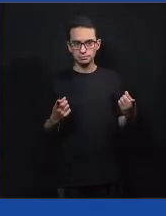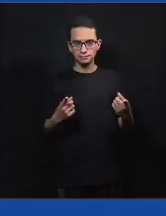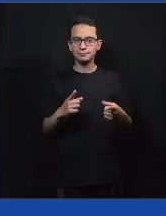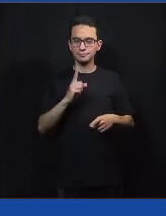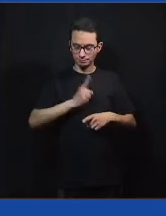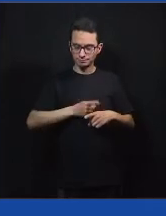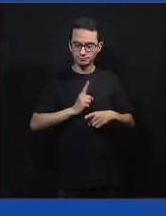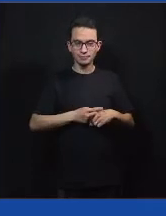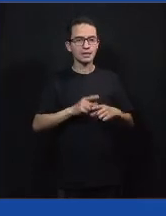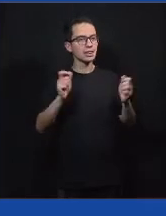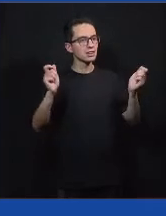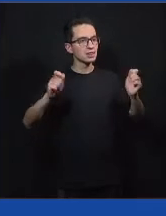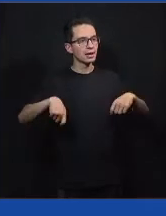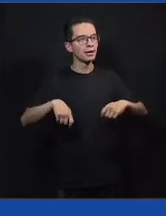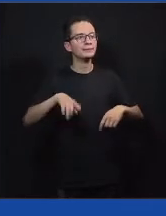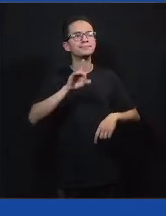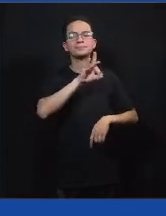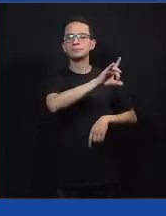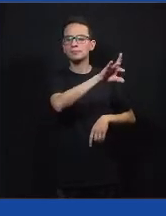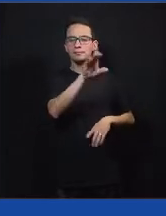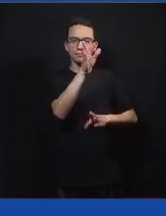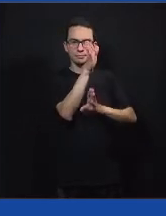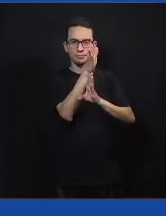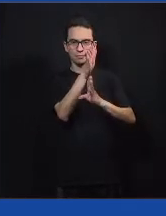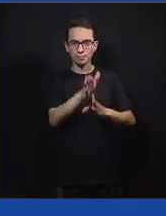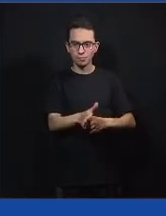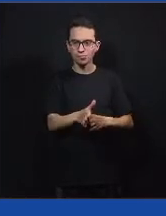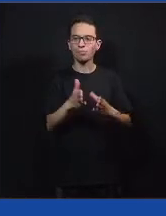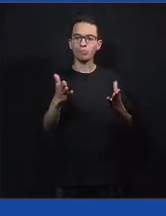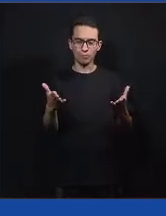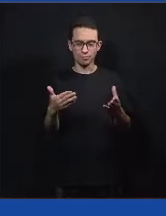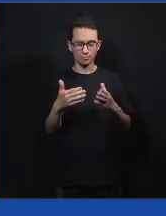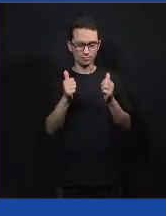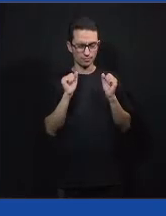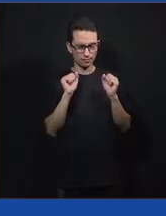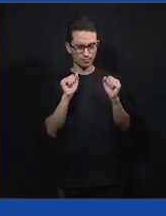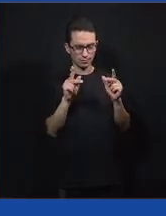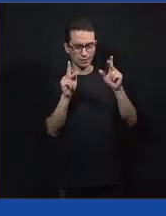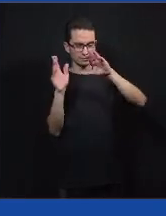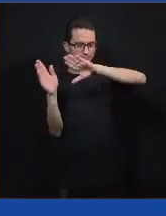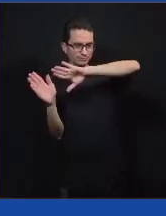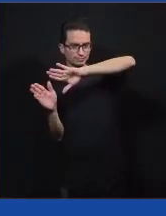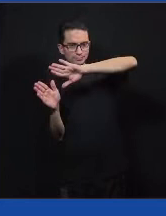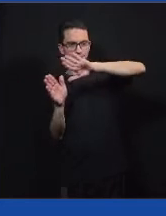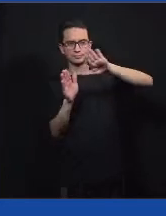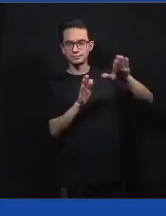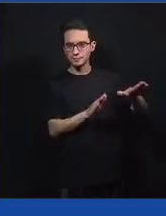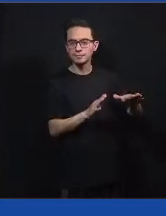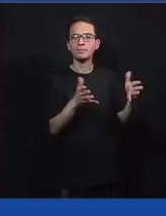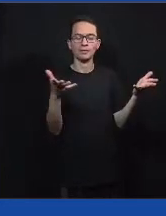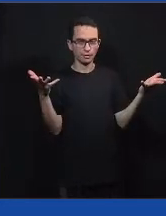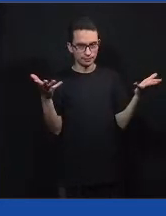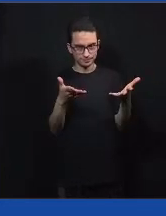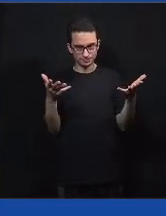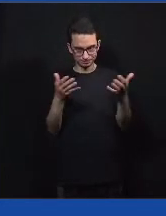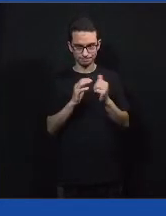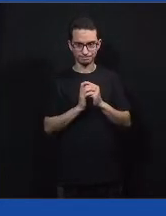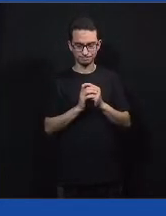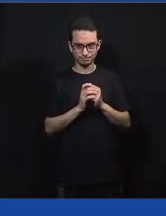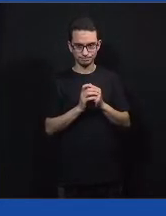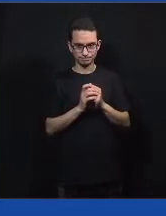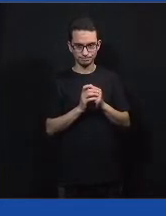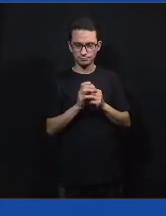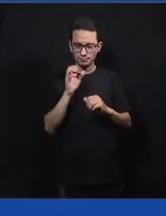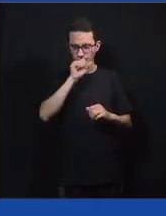possam nos acompanhar daí. Bom, rapidamente, pessoal, também só cito a